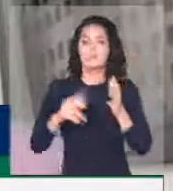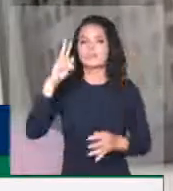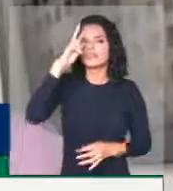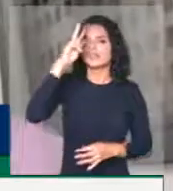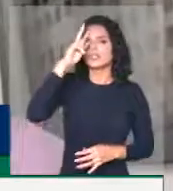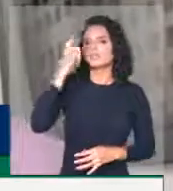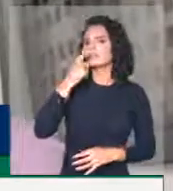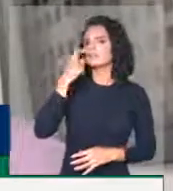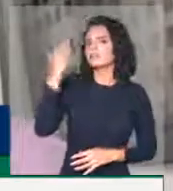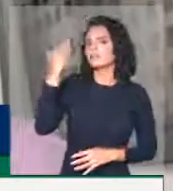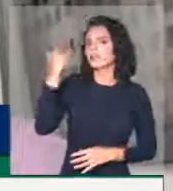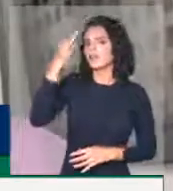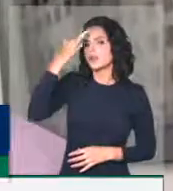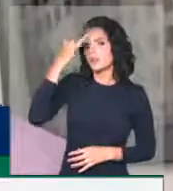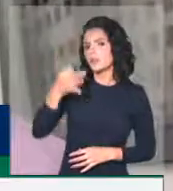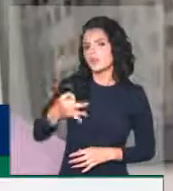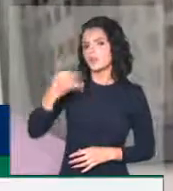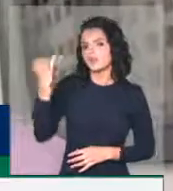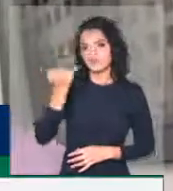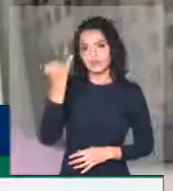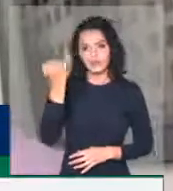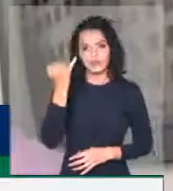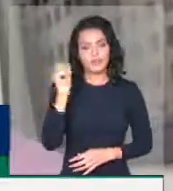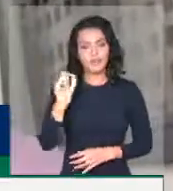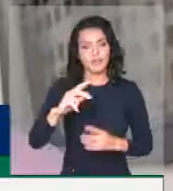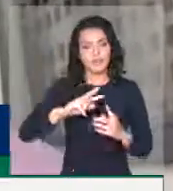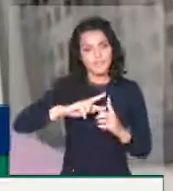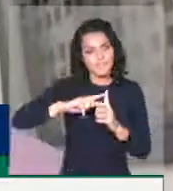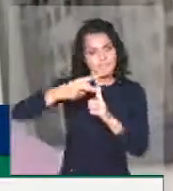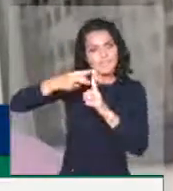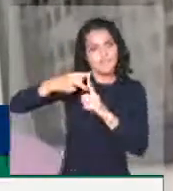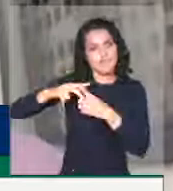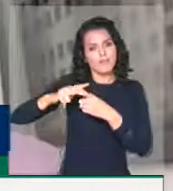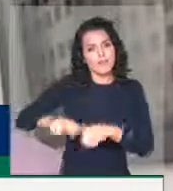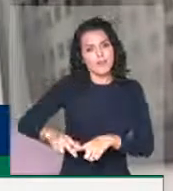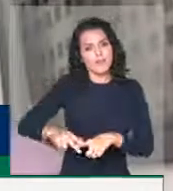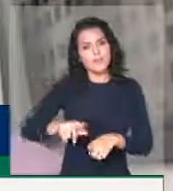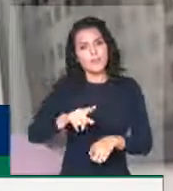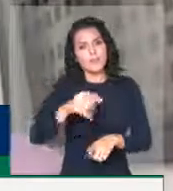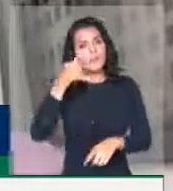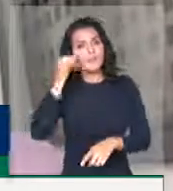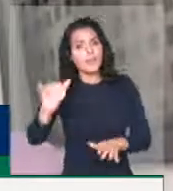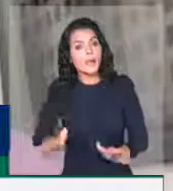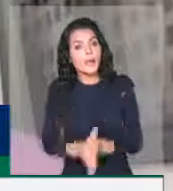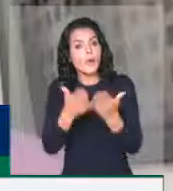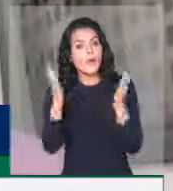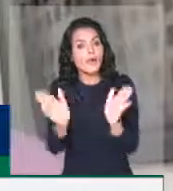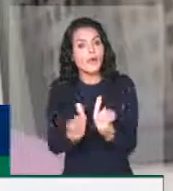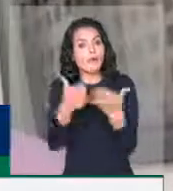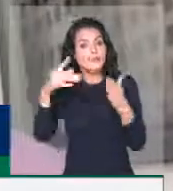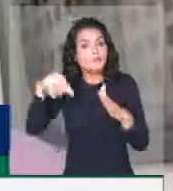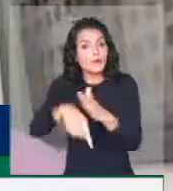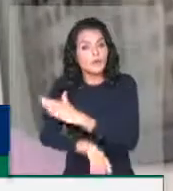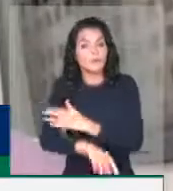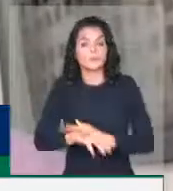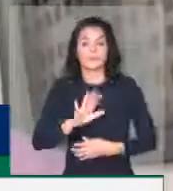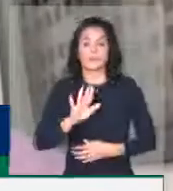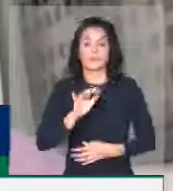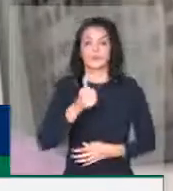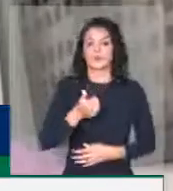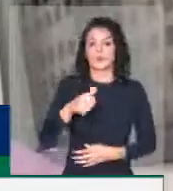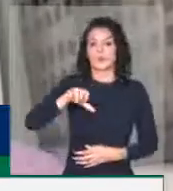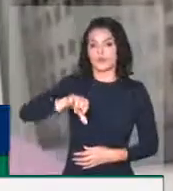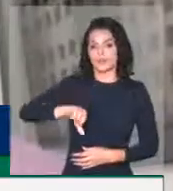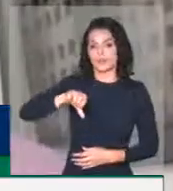a importância que esse reajuste teve no combate à pobreza. Uma delas, eu cito, em 1995,